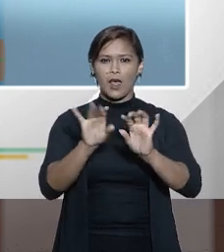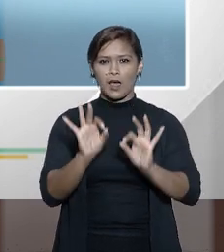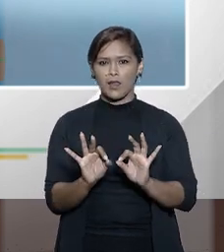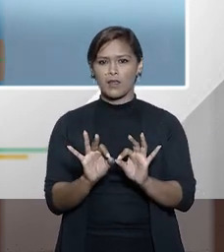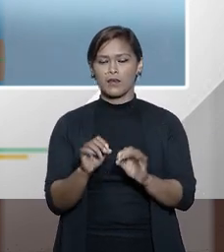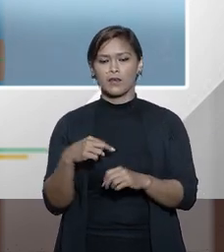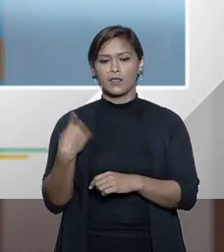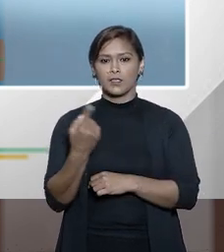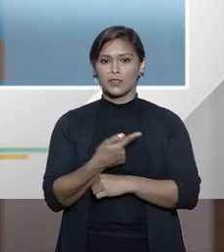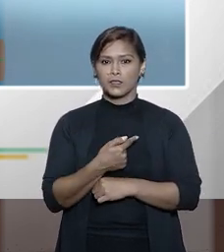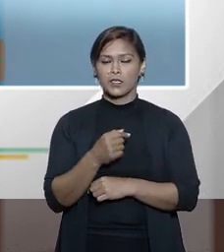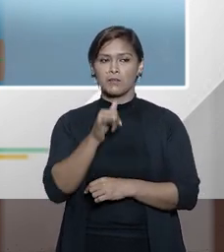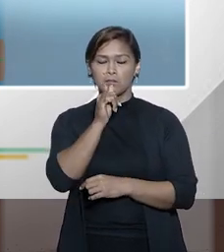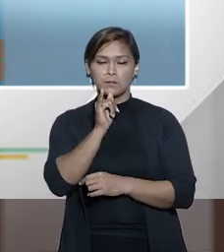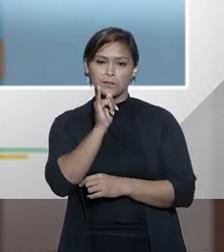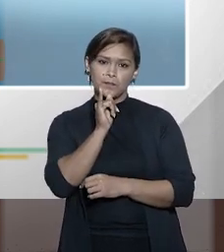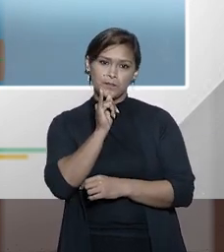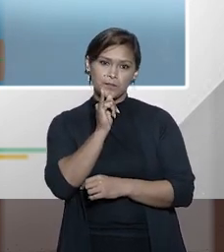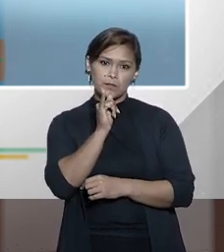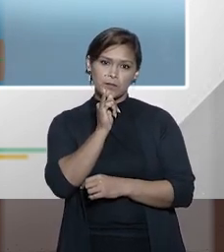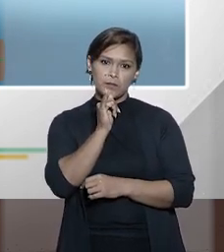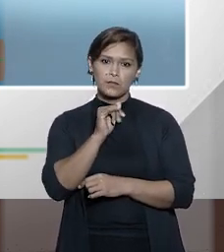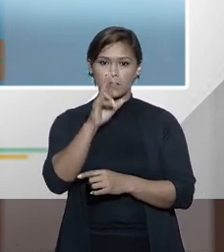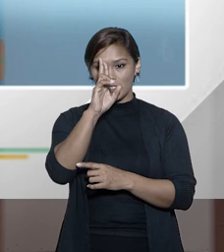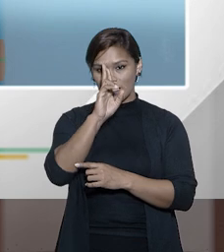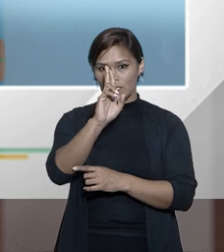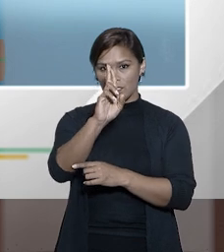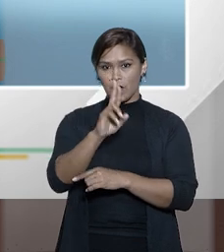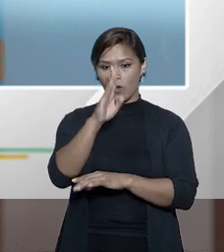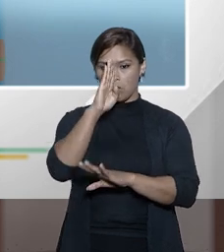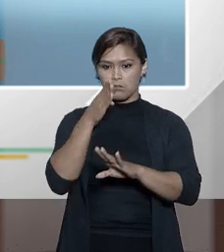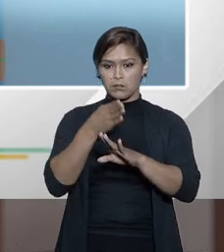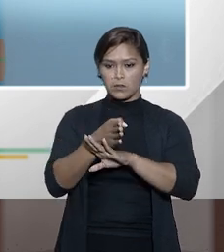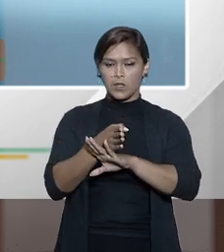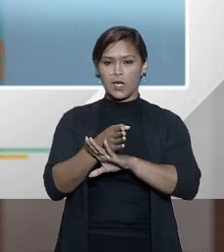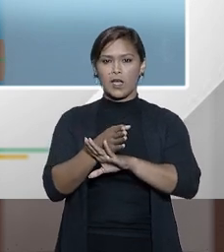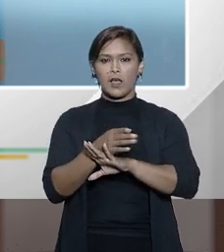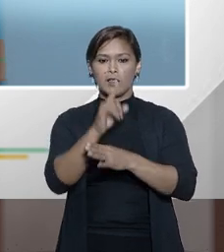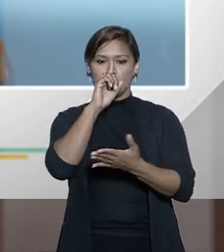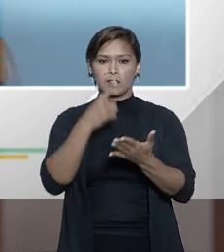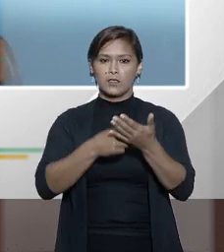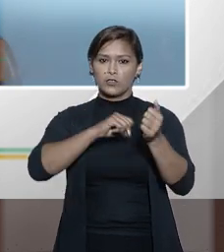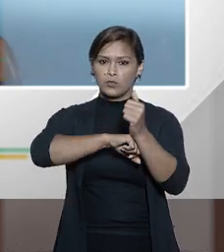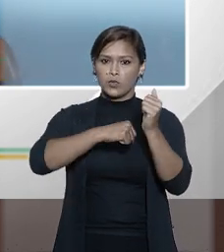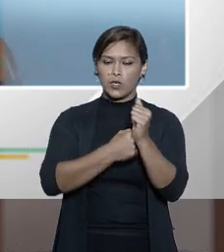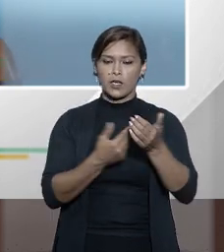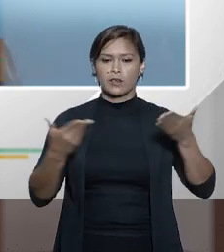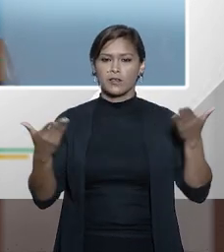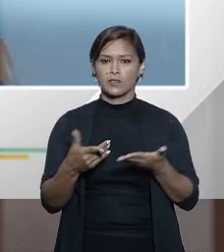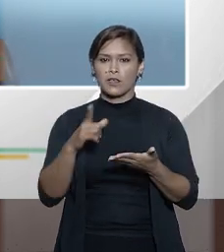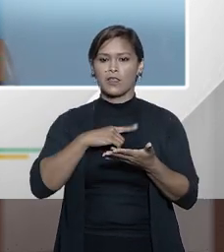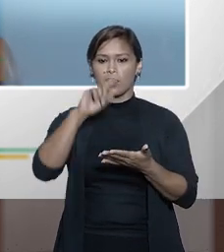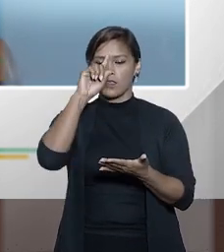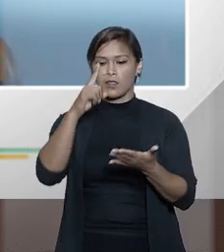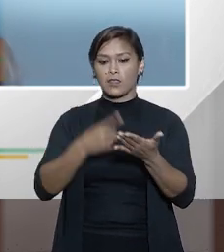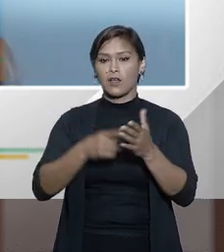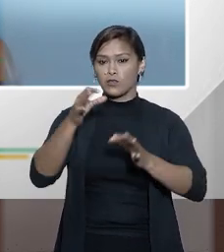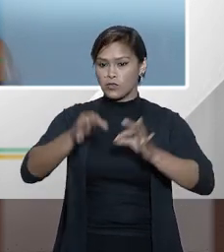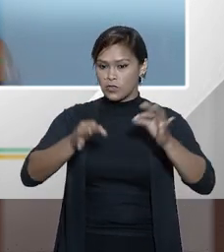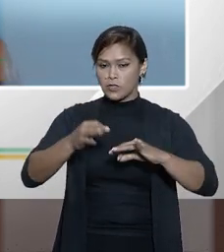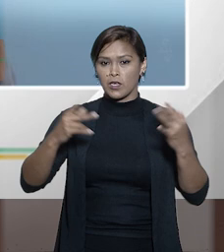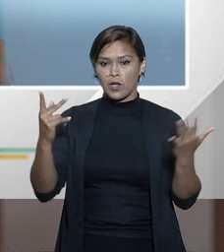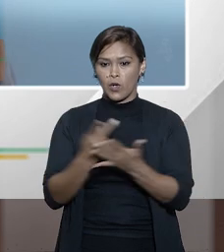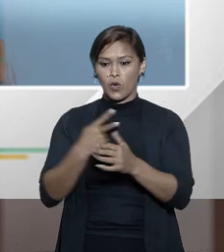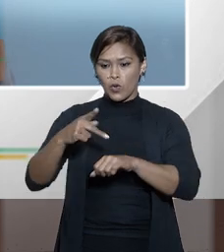mas a gente por exemplo para reconhecer uma decisão de bloqueio que já venha a decisão judicial